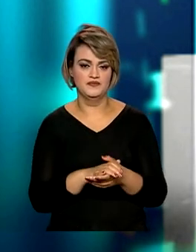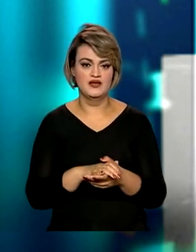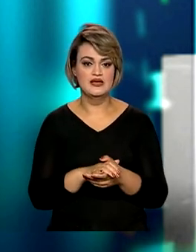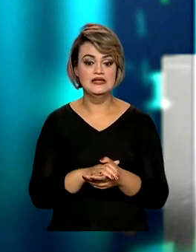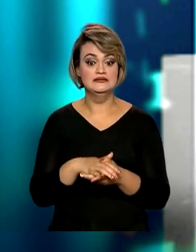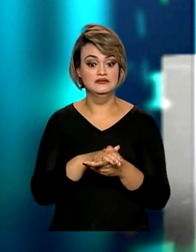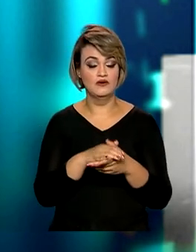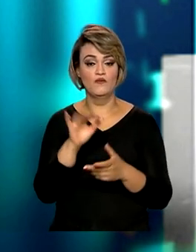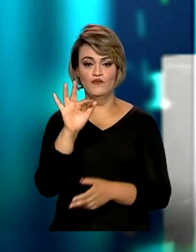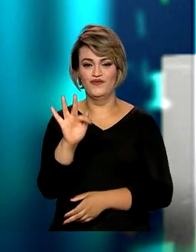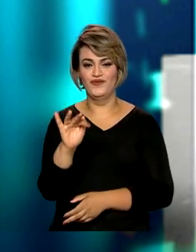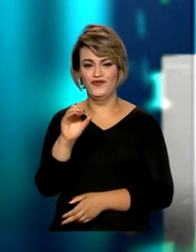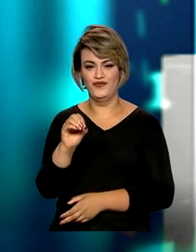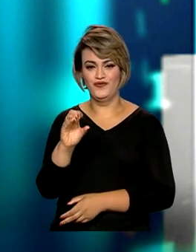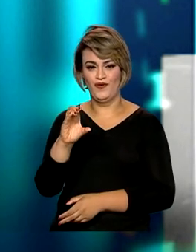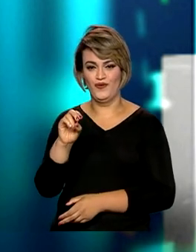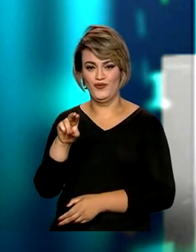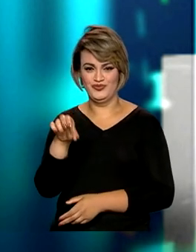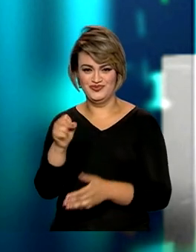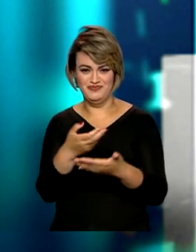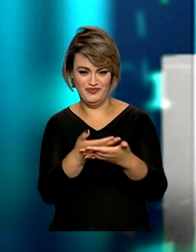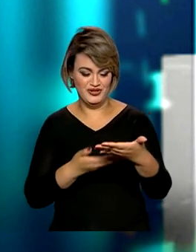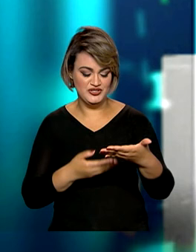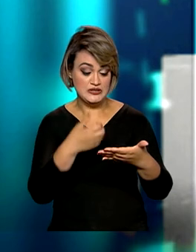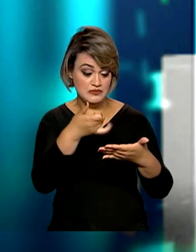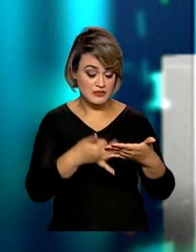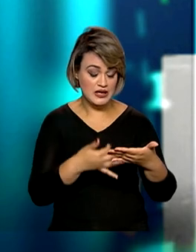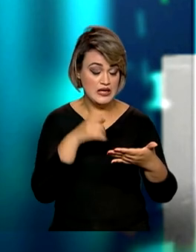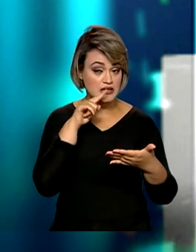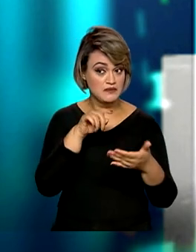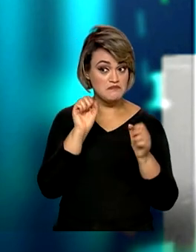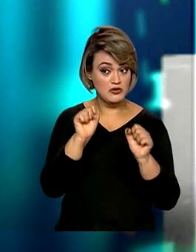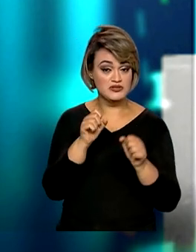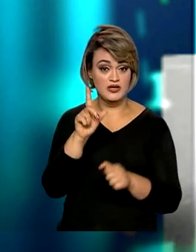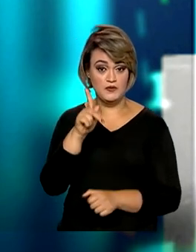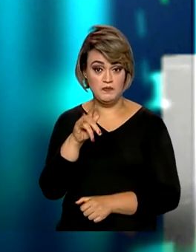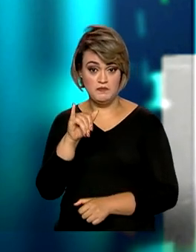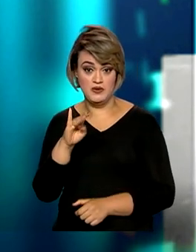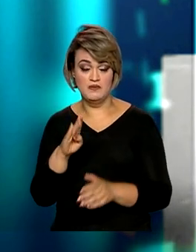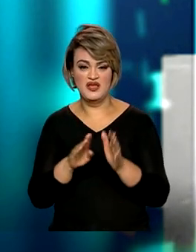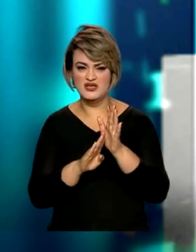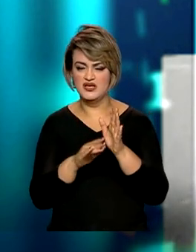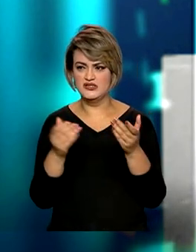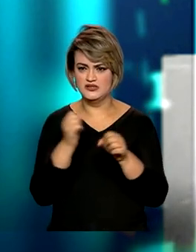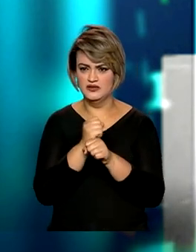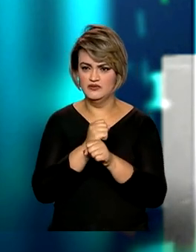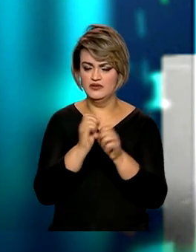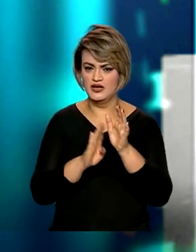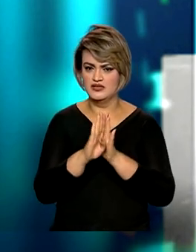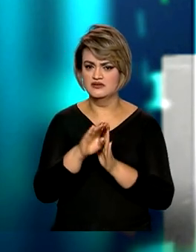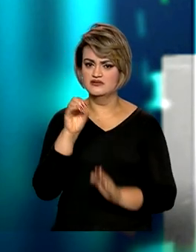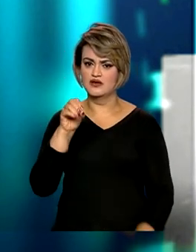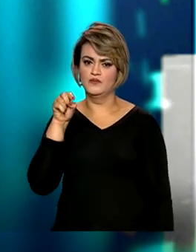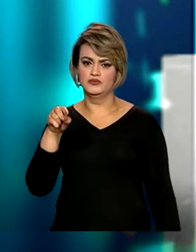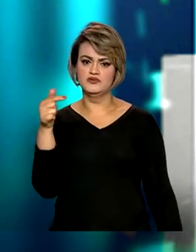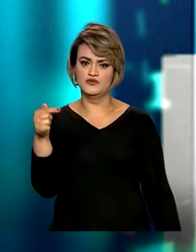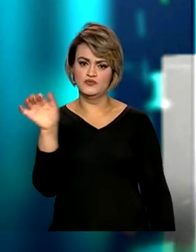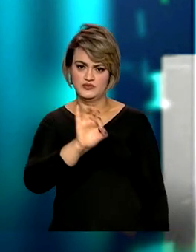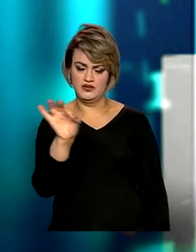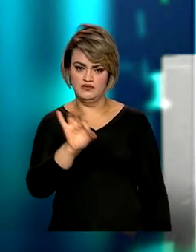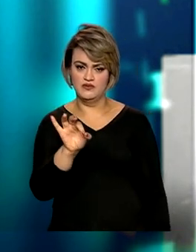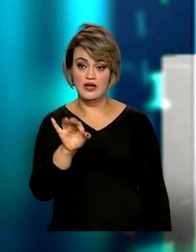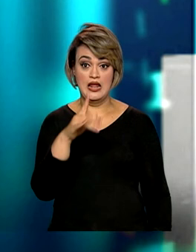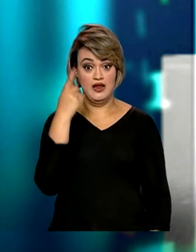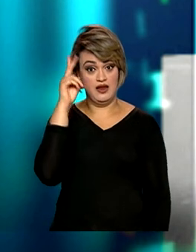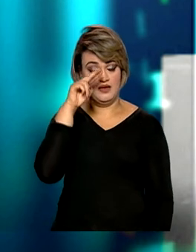acordo com o Boletim Focus, a expectativa é que o PIB cresça esse ano alguma coisa em torno de 0,7%. Lembrando que há um